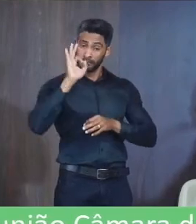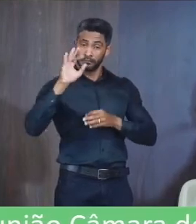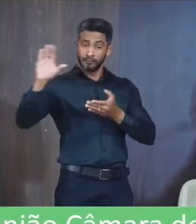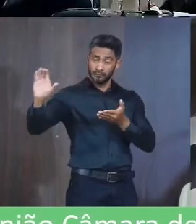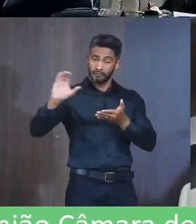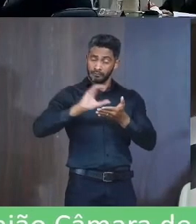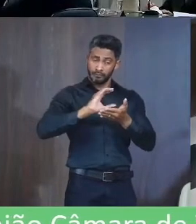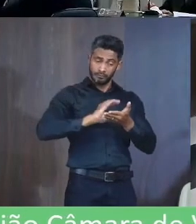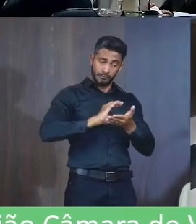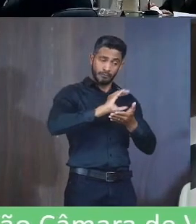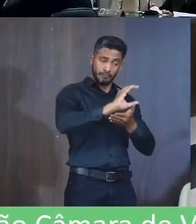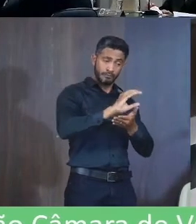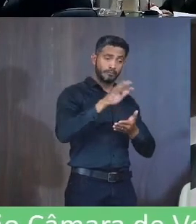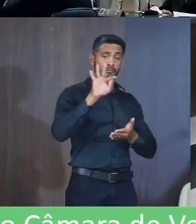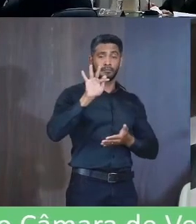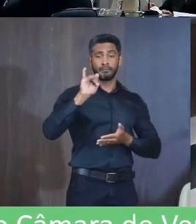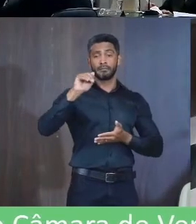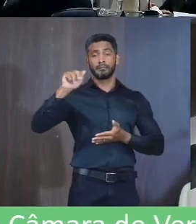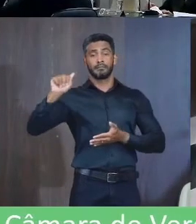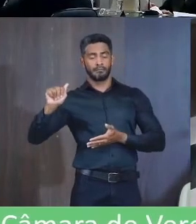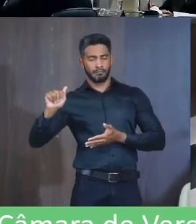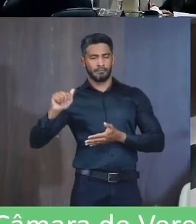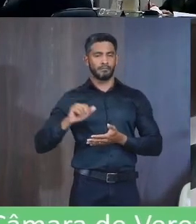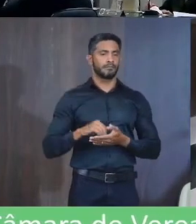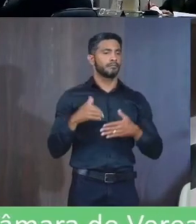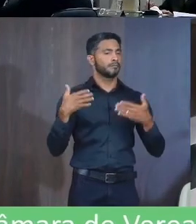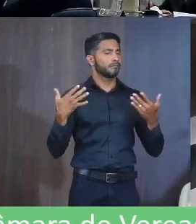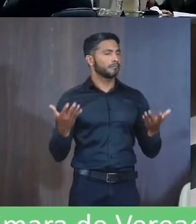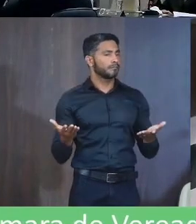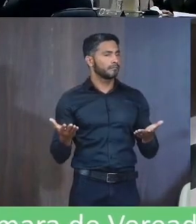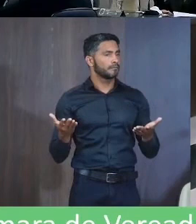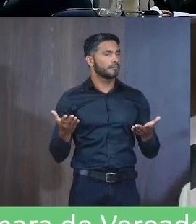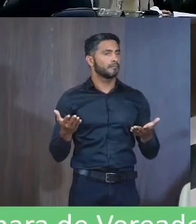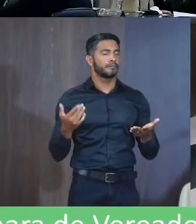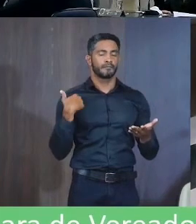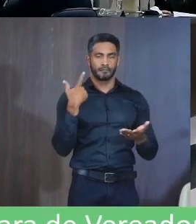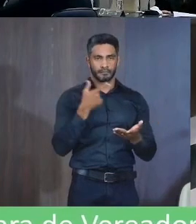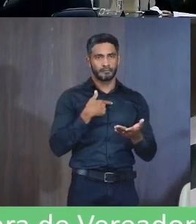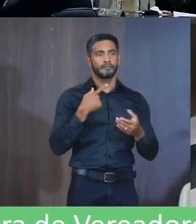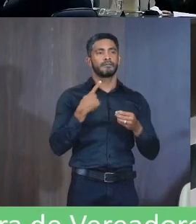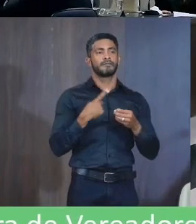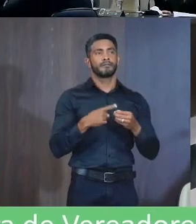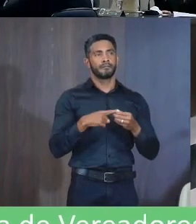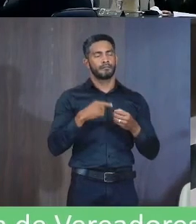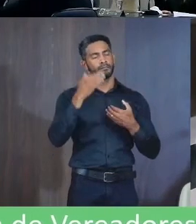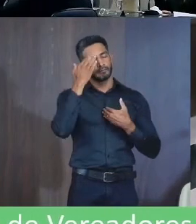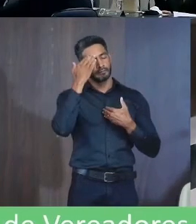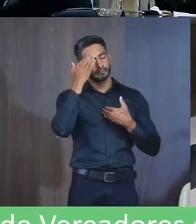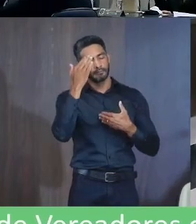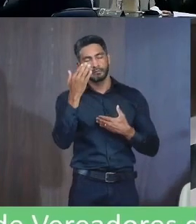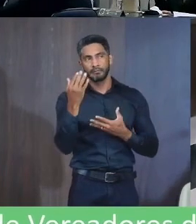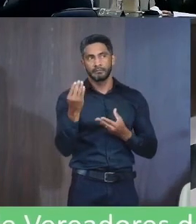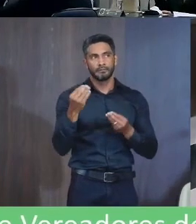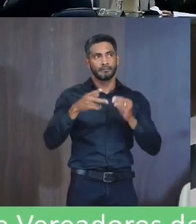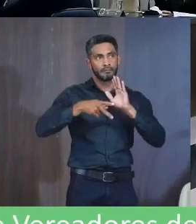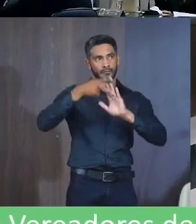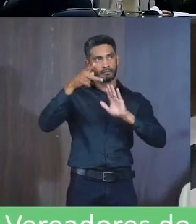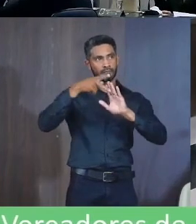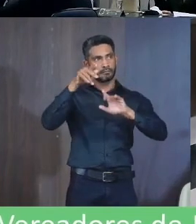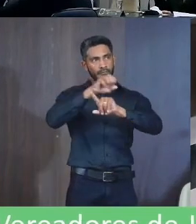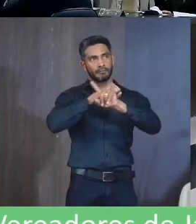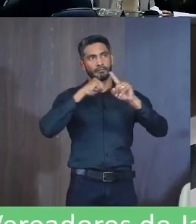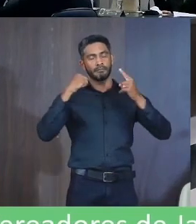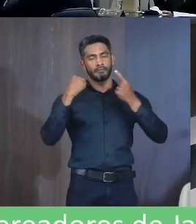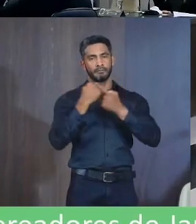recurso Proveniente do FIA Então é Nossa cidade Nós temos que agradecer muito A esses projetos sociais